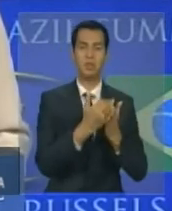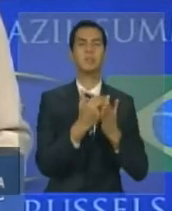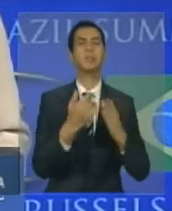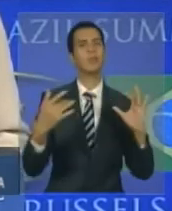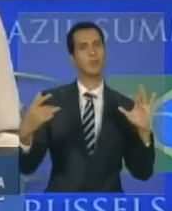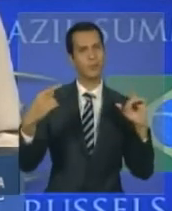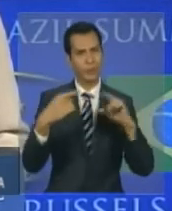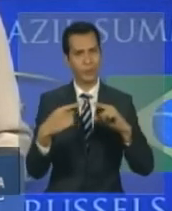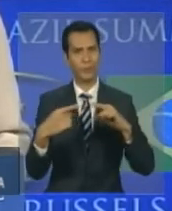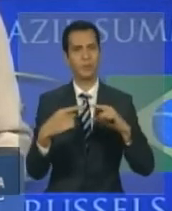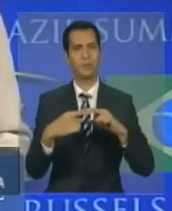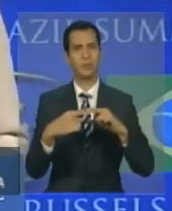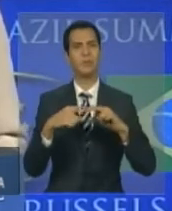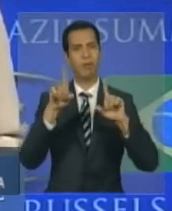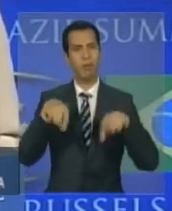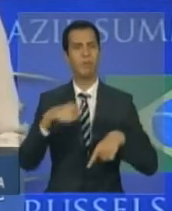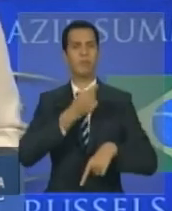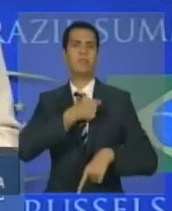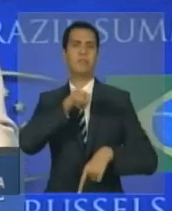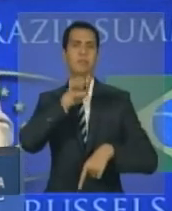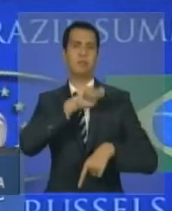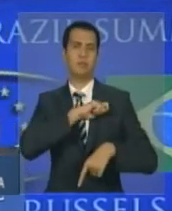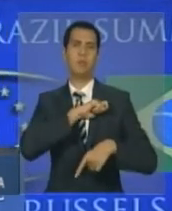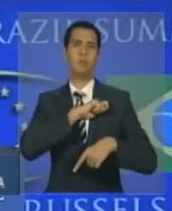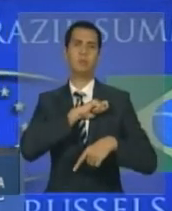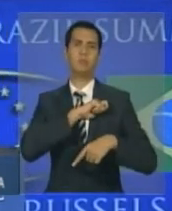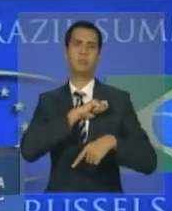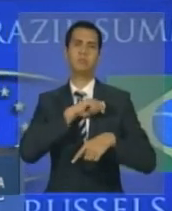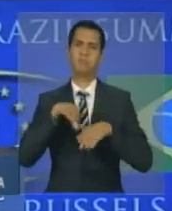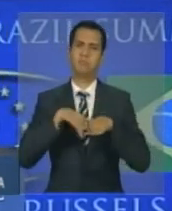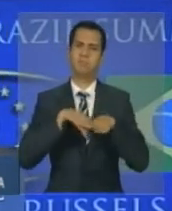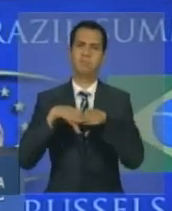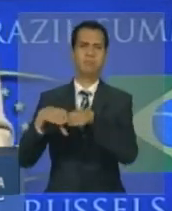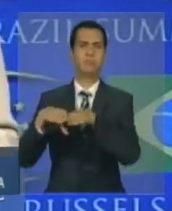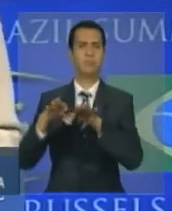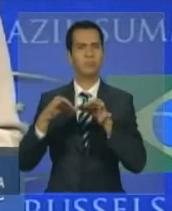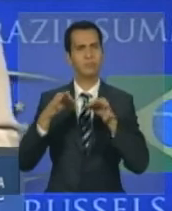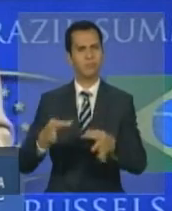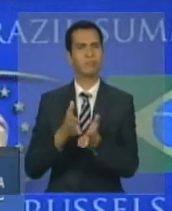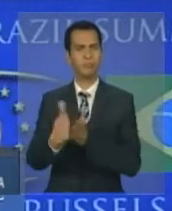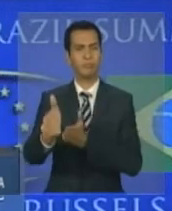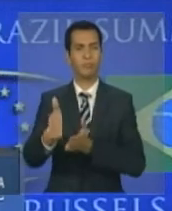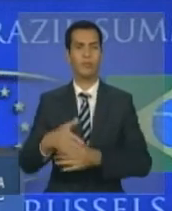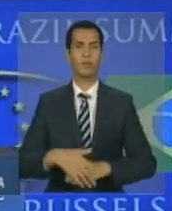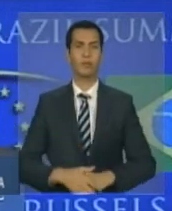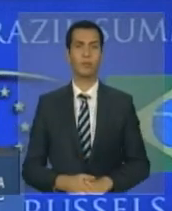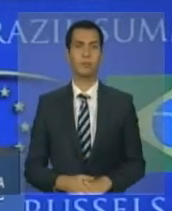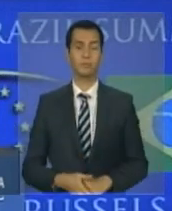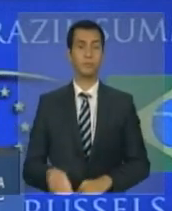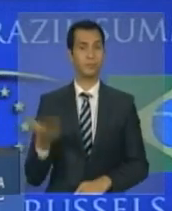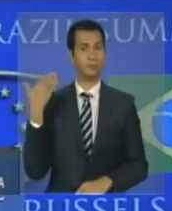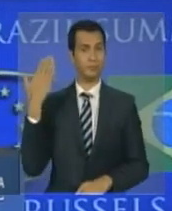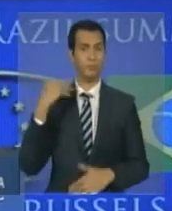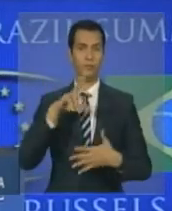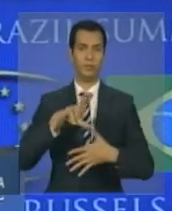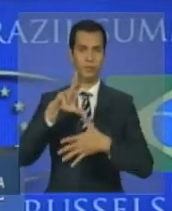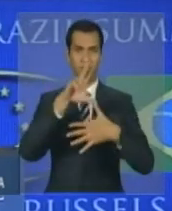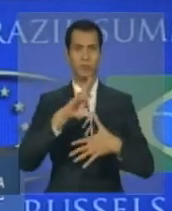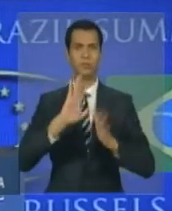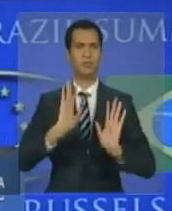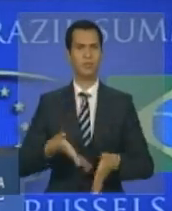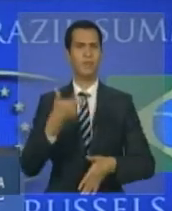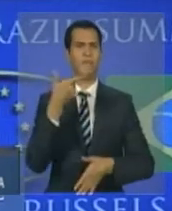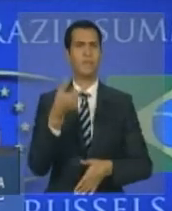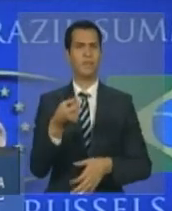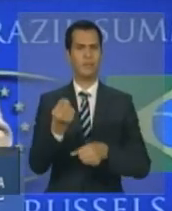responsabilidade e equilíbrio fiscal. Nossa região, que foi, durante mais de 20 anos,